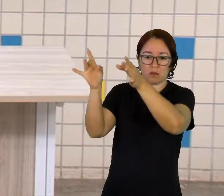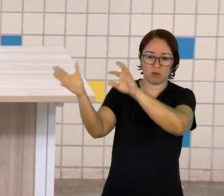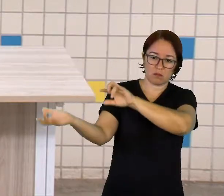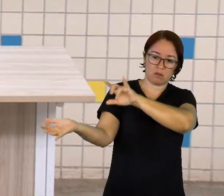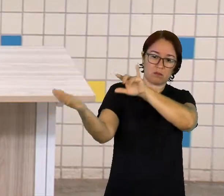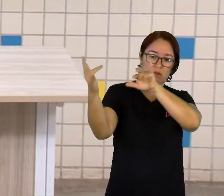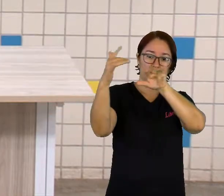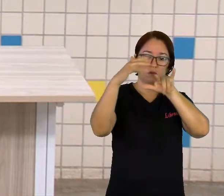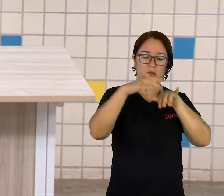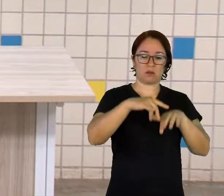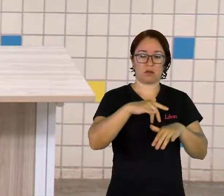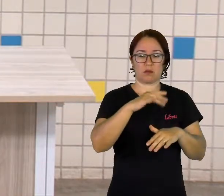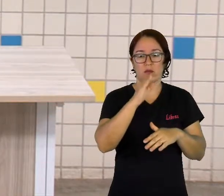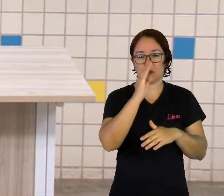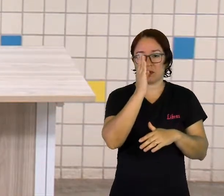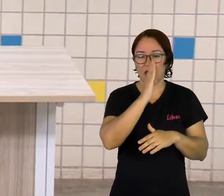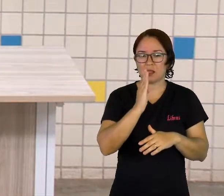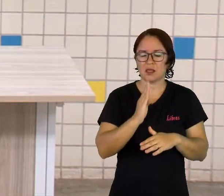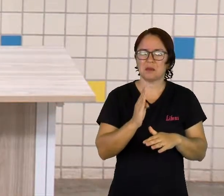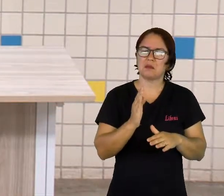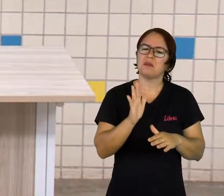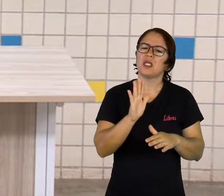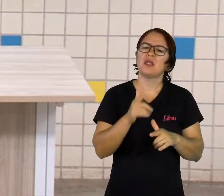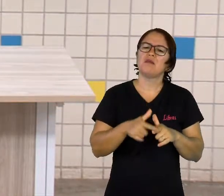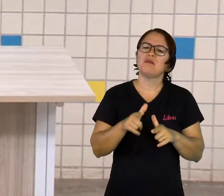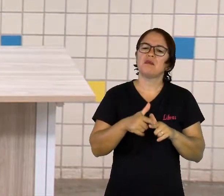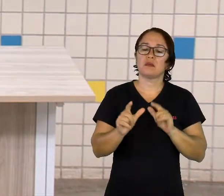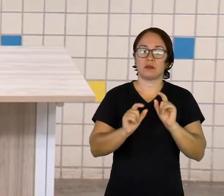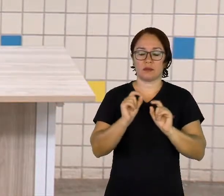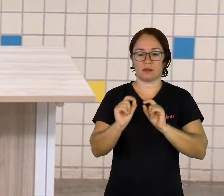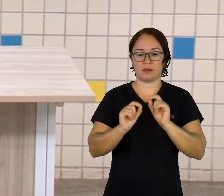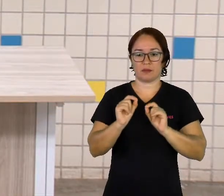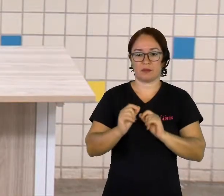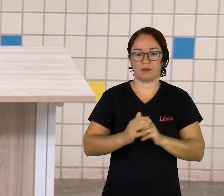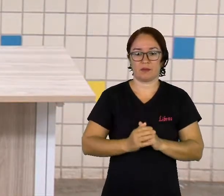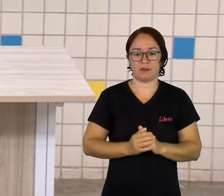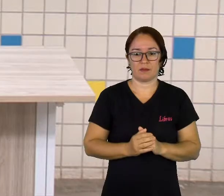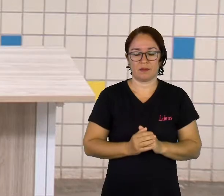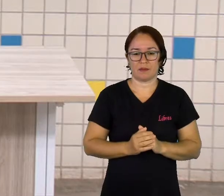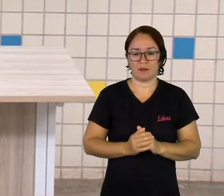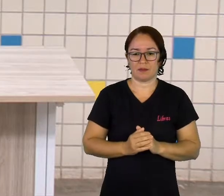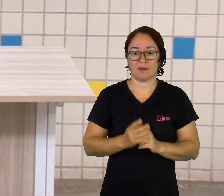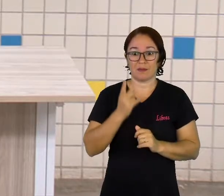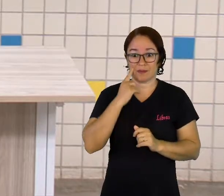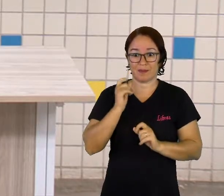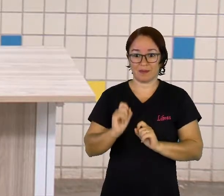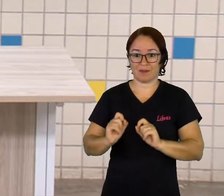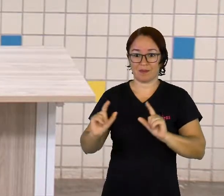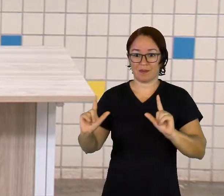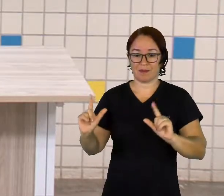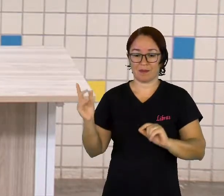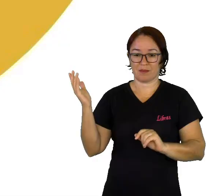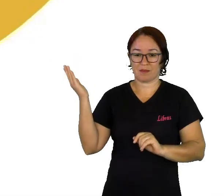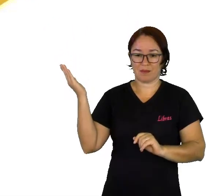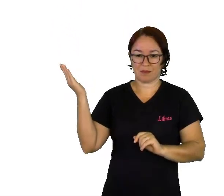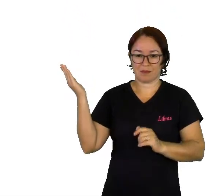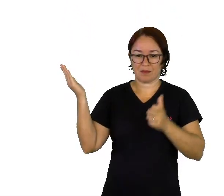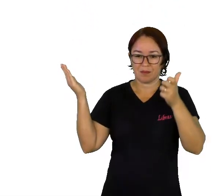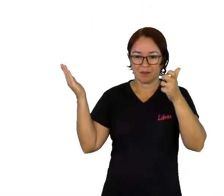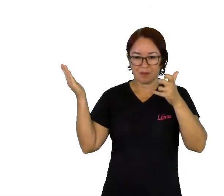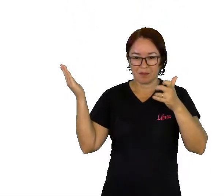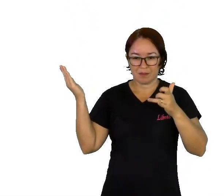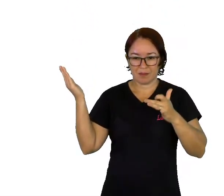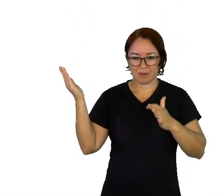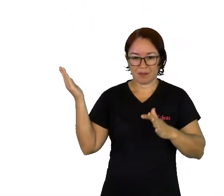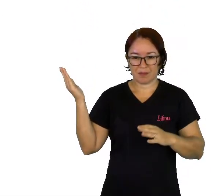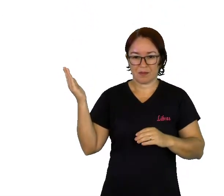esses problemas? Então, aí vocês podem estar observando no slide o processo de formação